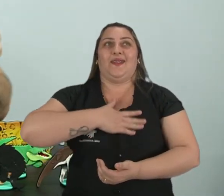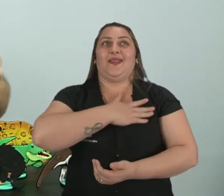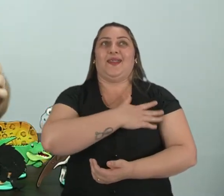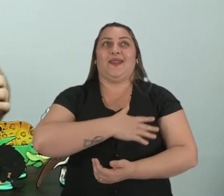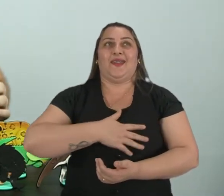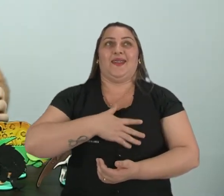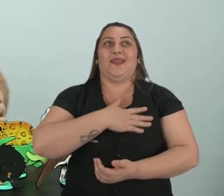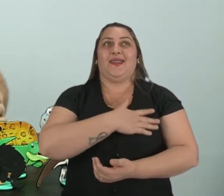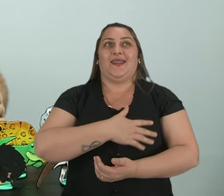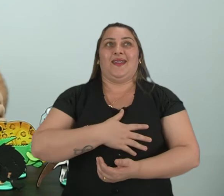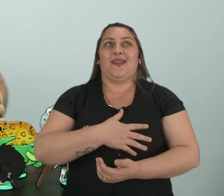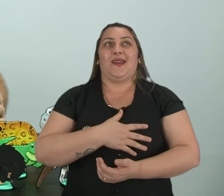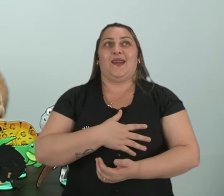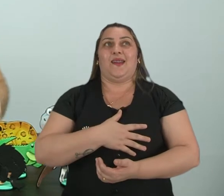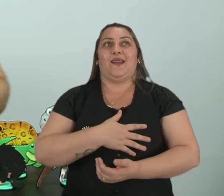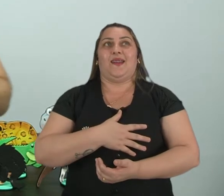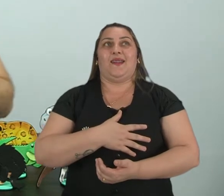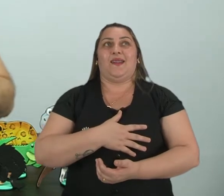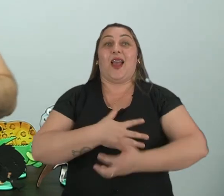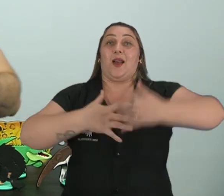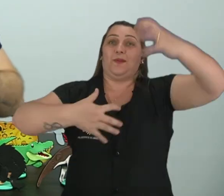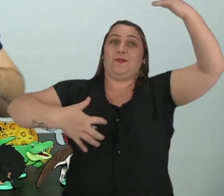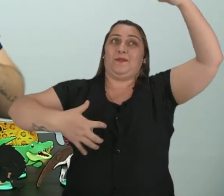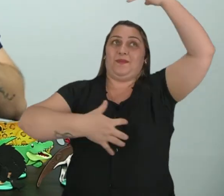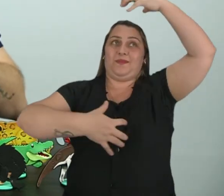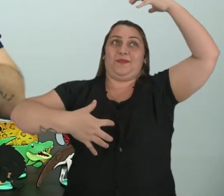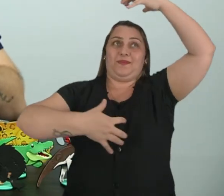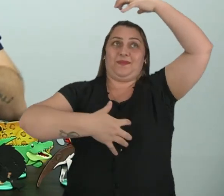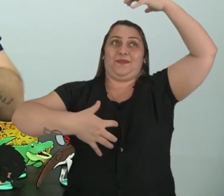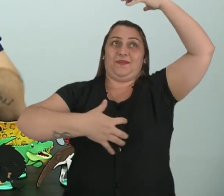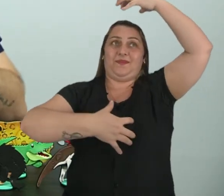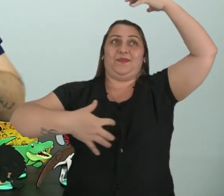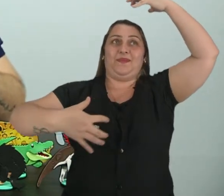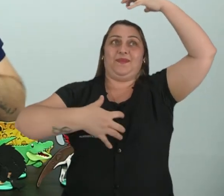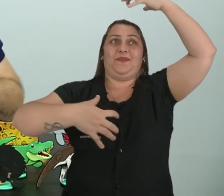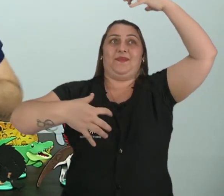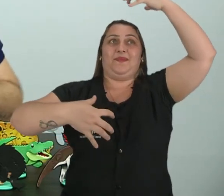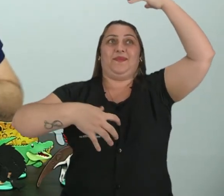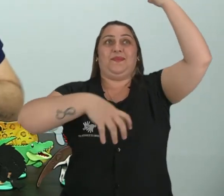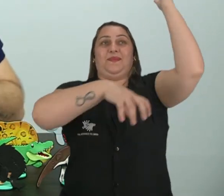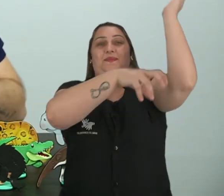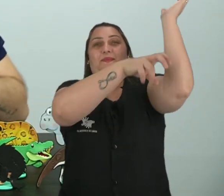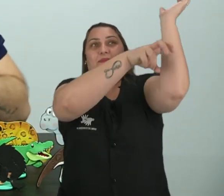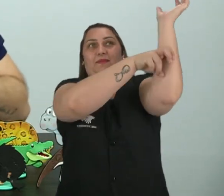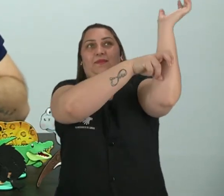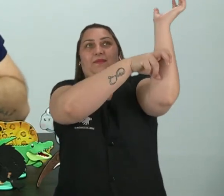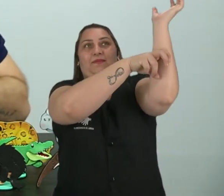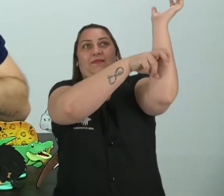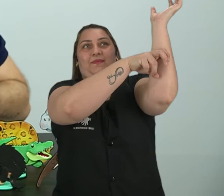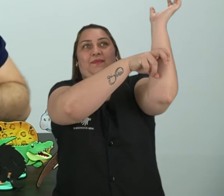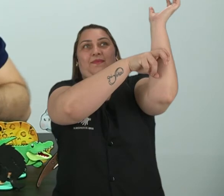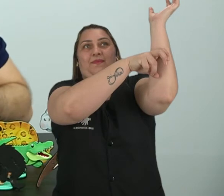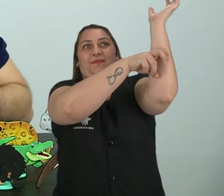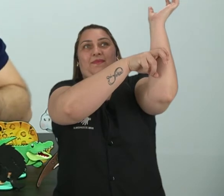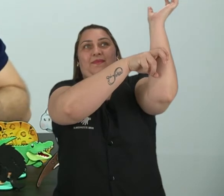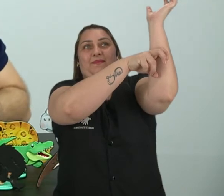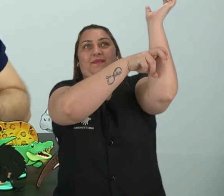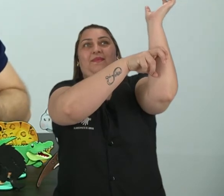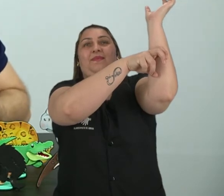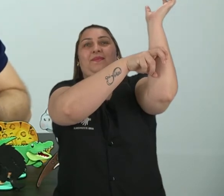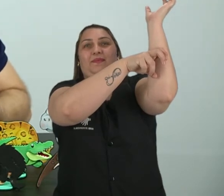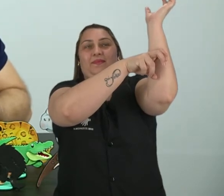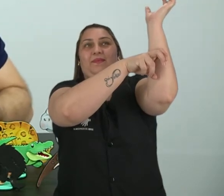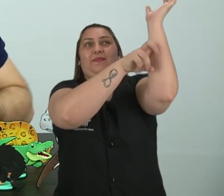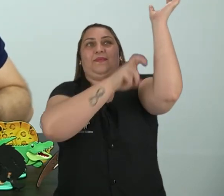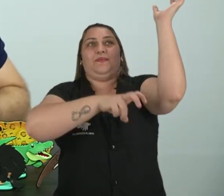Esse aqui é quem? É o macaco. Esse aqui é tão ganhado que não vai nem ficar ali, ó. É o macaco-prego, né? Vamos falar